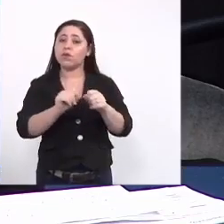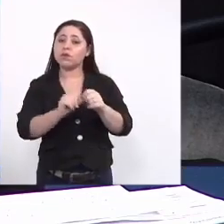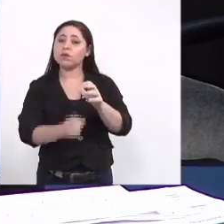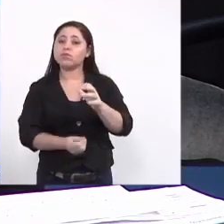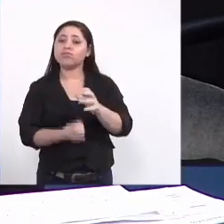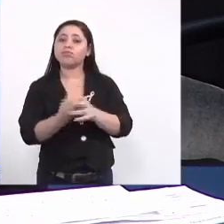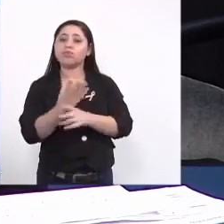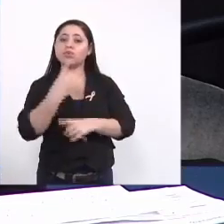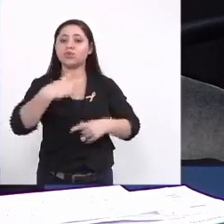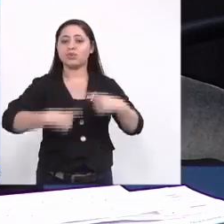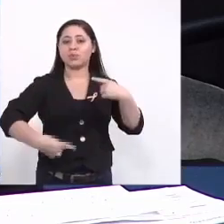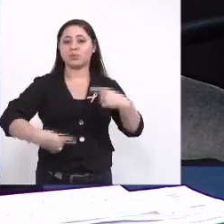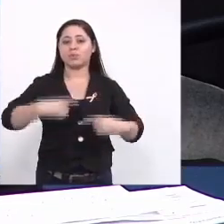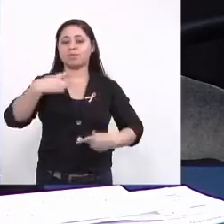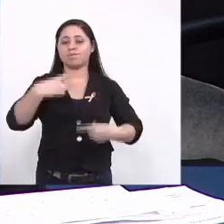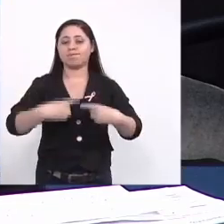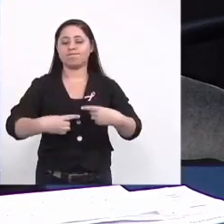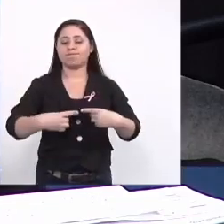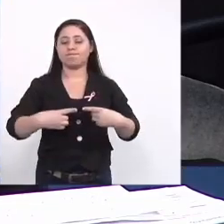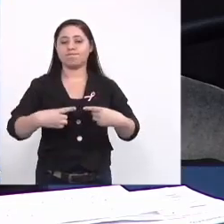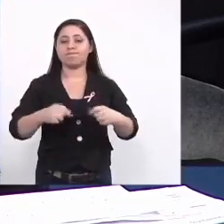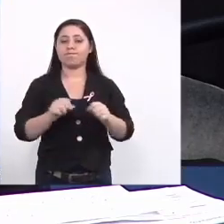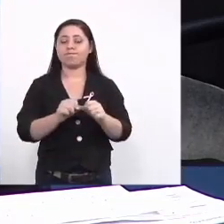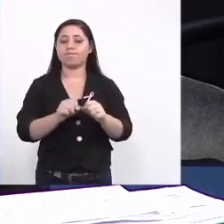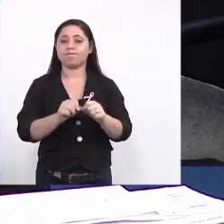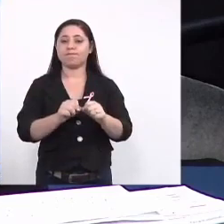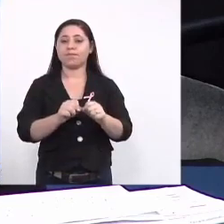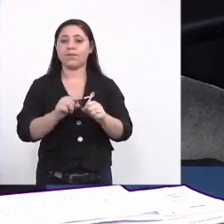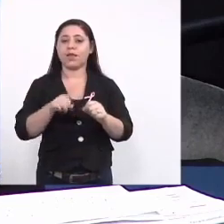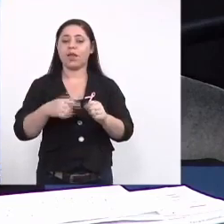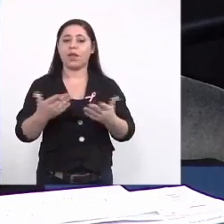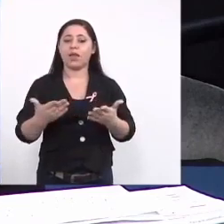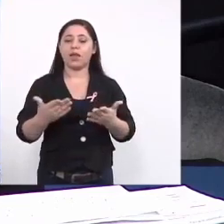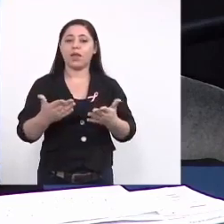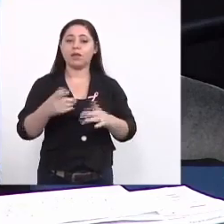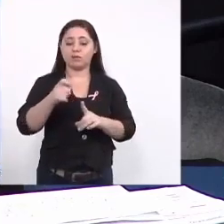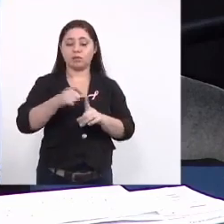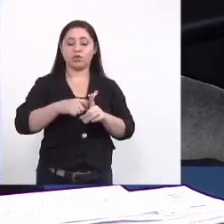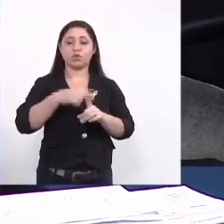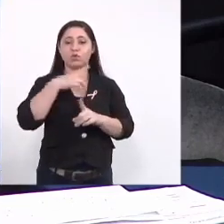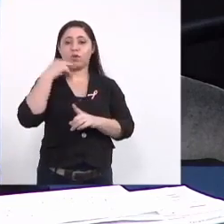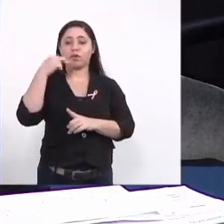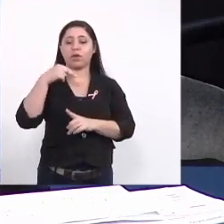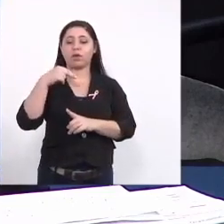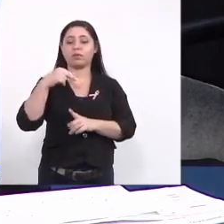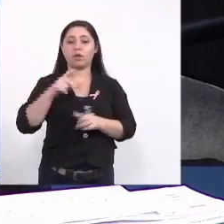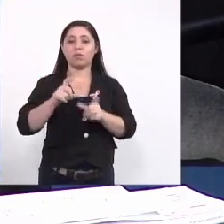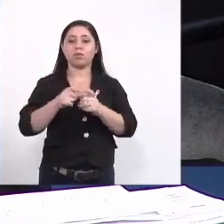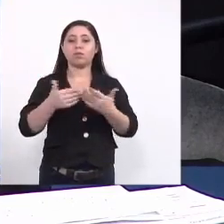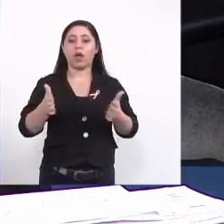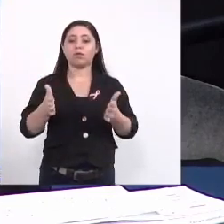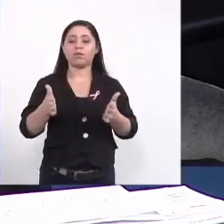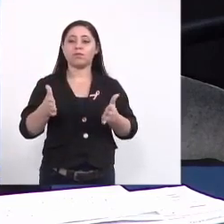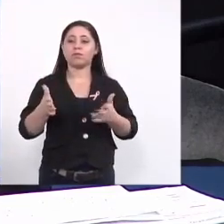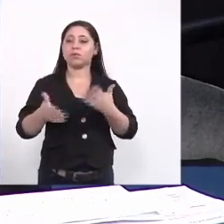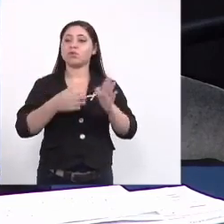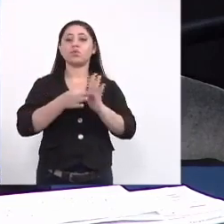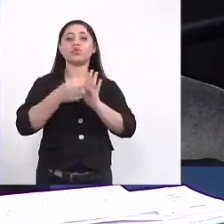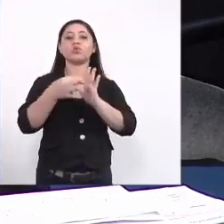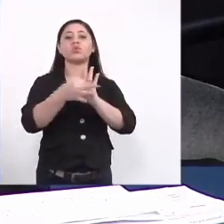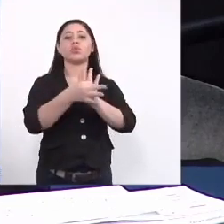esse debate e poder discutir principalmente no mês de novembro a palavra está aberta para